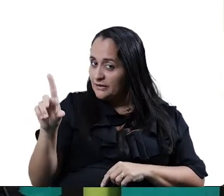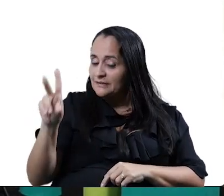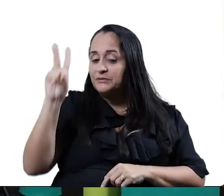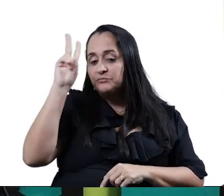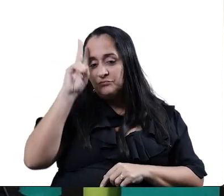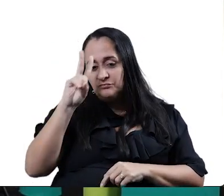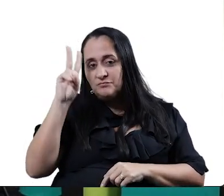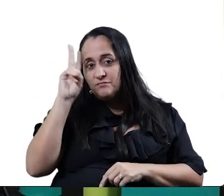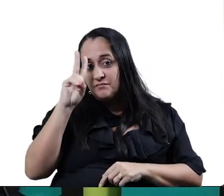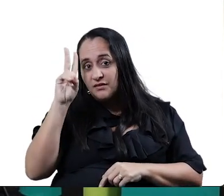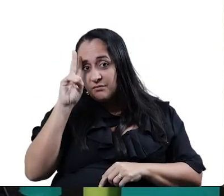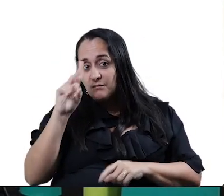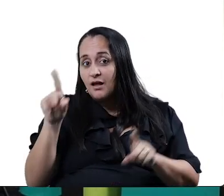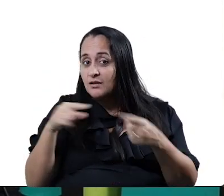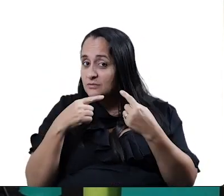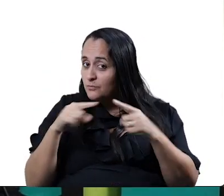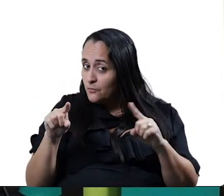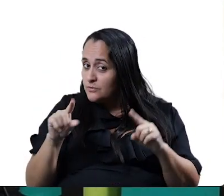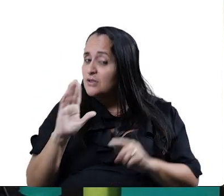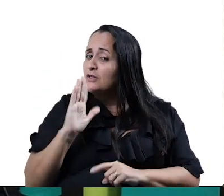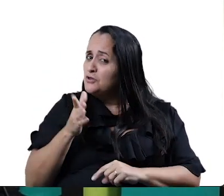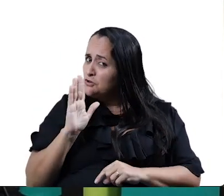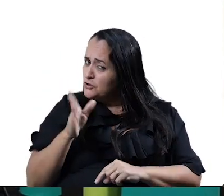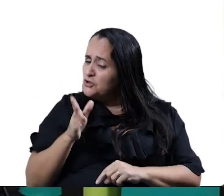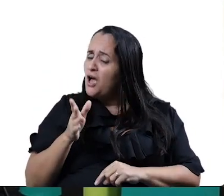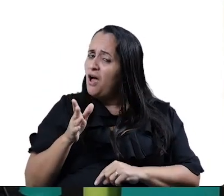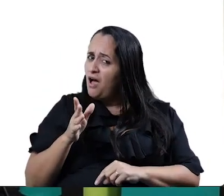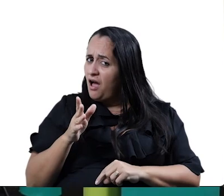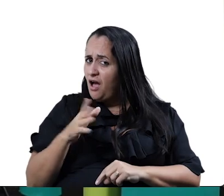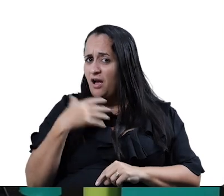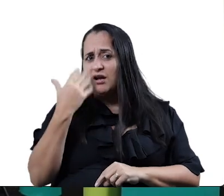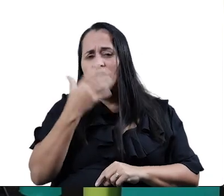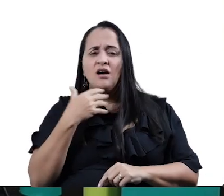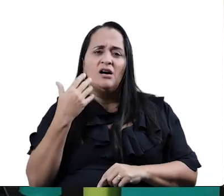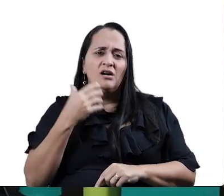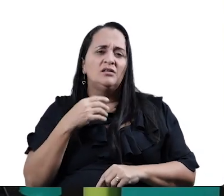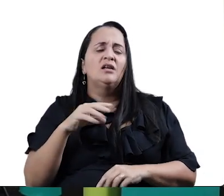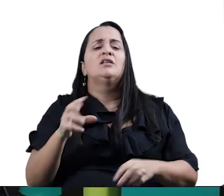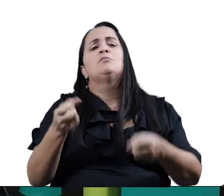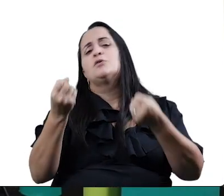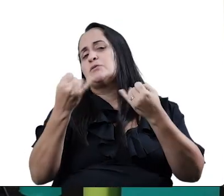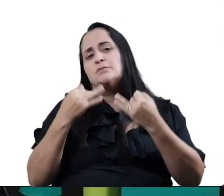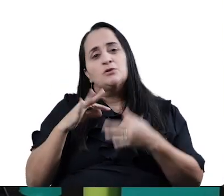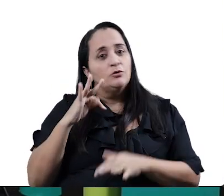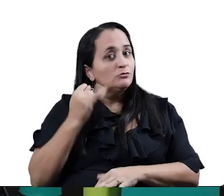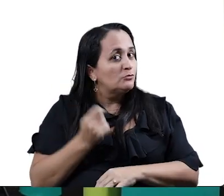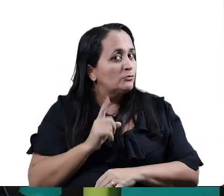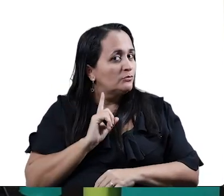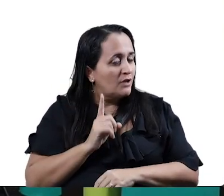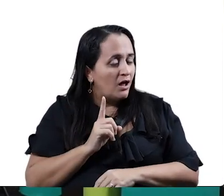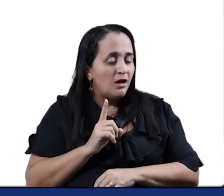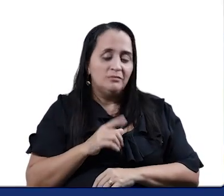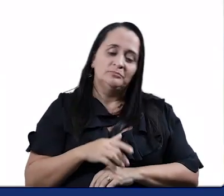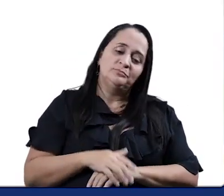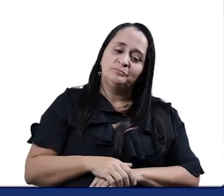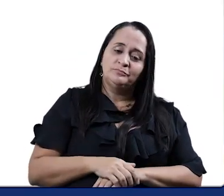Vamos lembrar, gente. Vão lembrando aí as musiquinhas que vocês cantam em casa. Depois eu quero que vocês me contem tudo. Vamos lá.